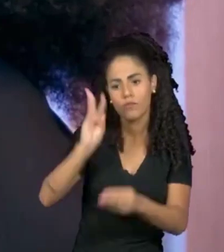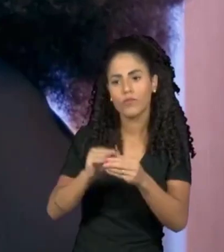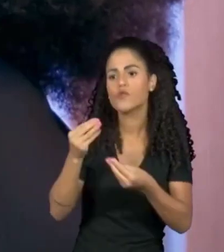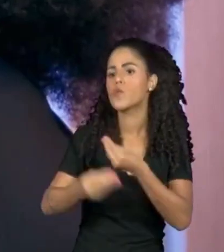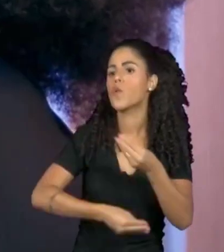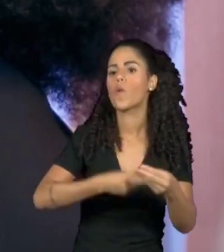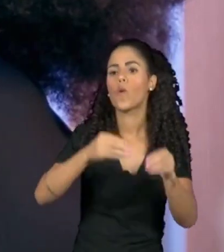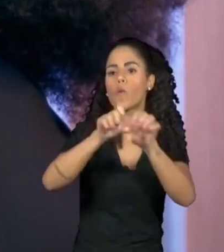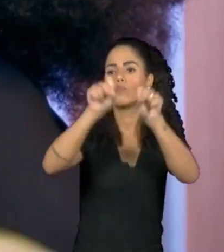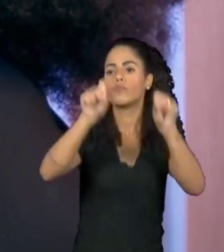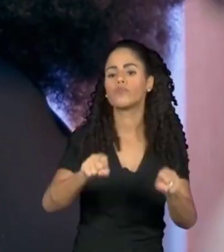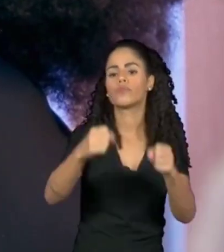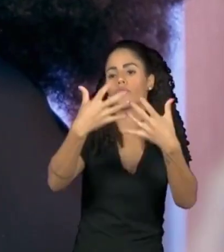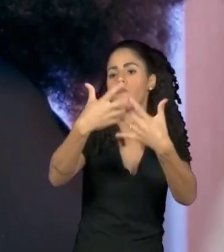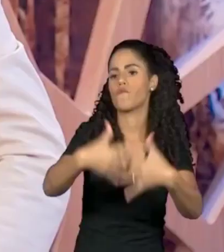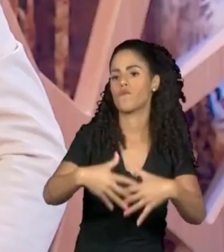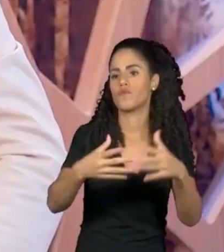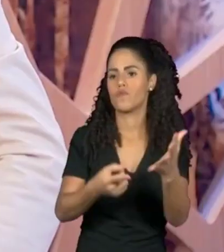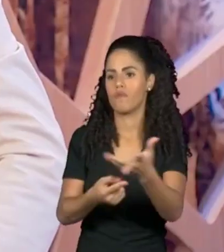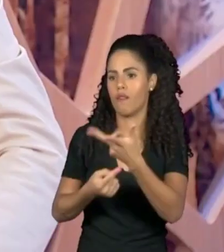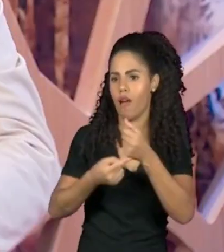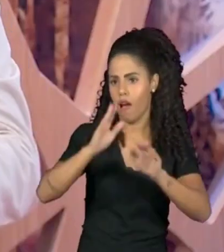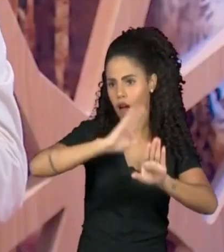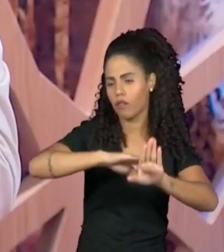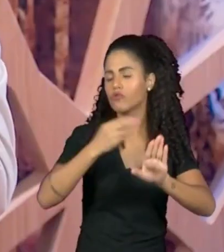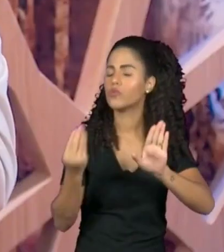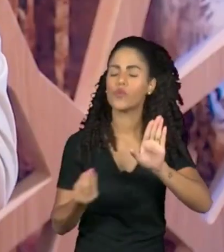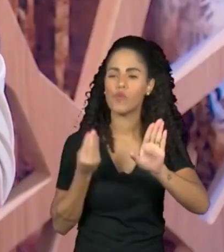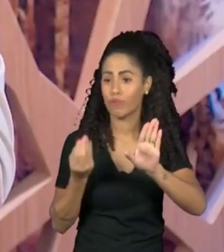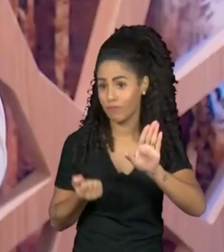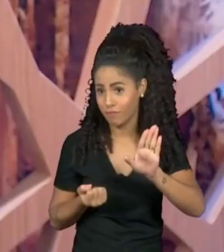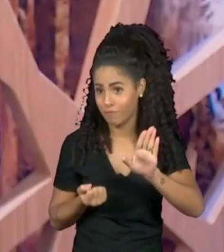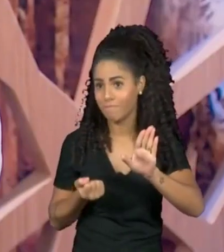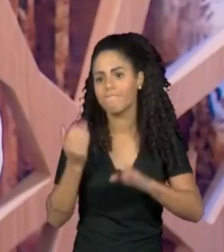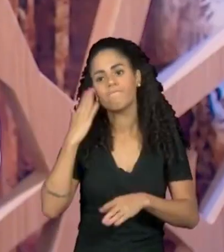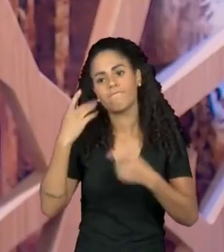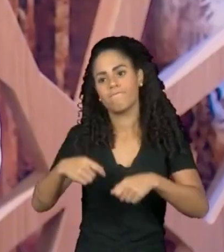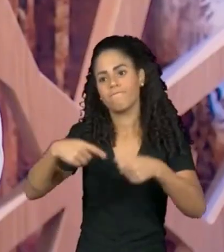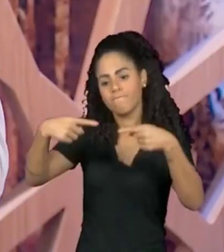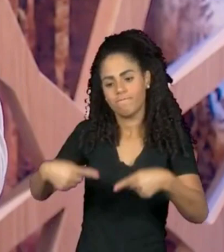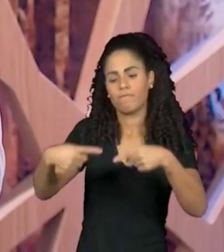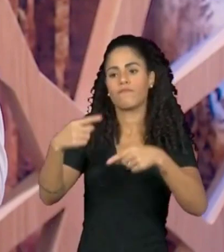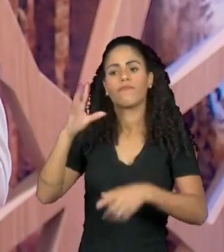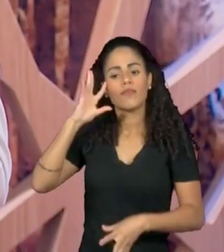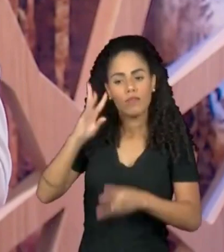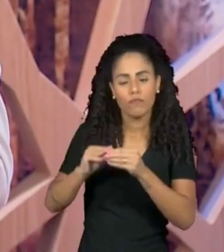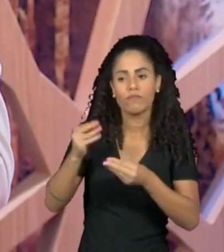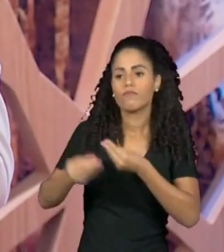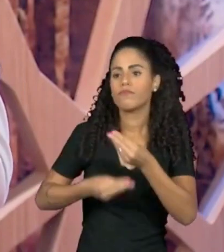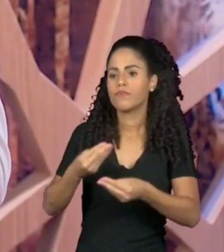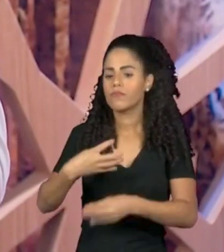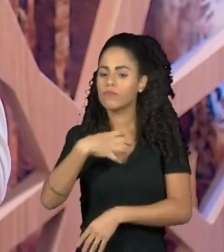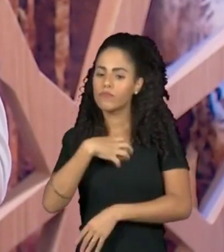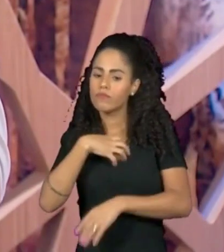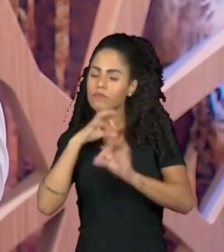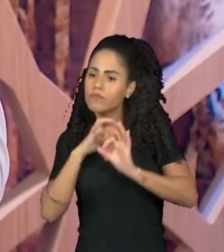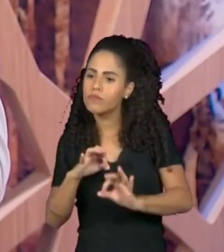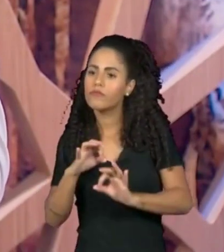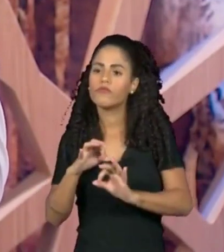sistema da arte pra poder viver no sistema da arte. Então, acho que um dos grandes desafios é você entender isso, né? De como